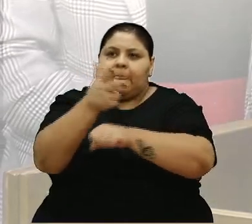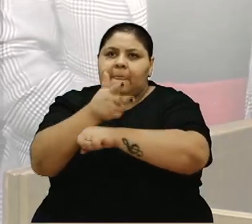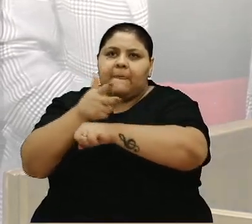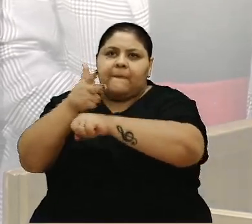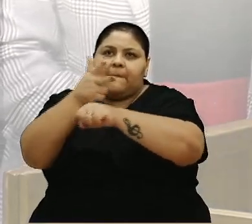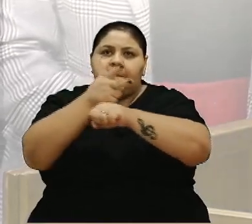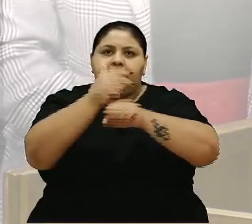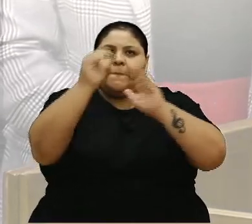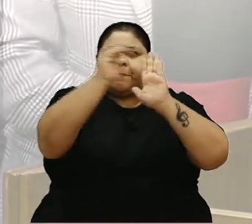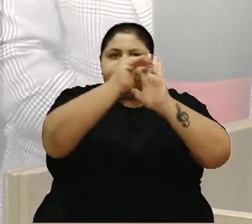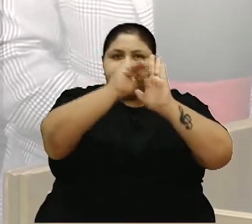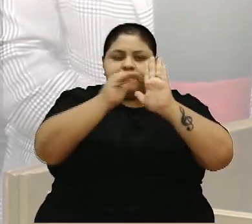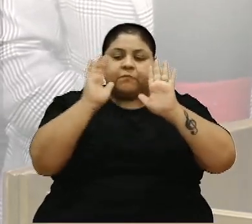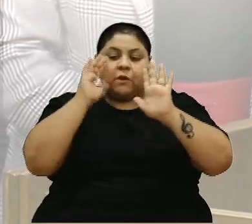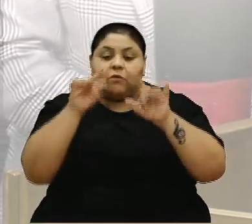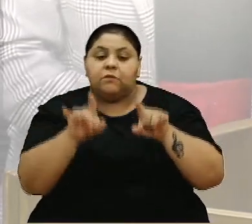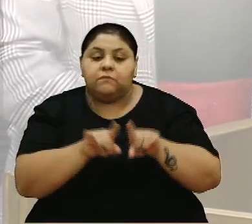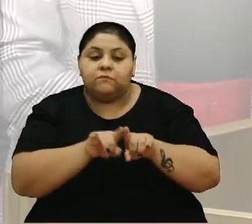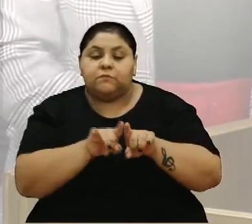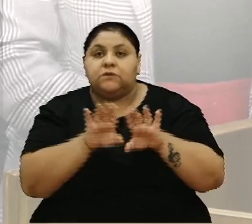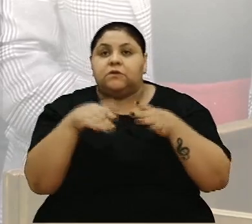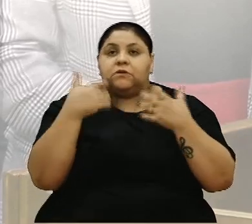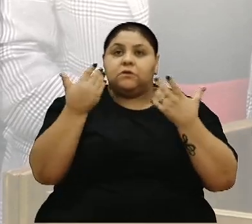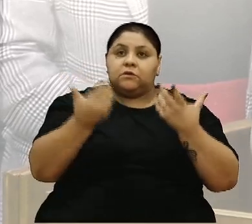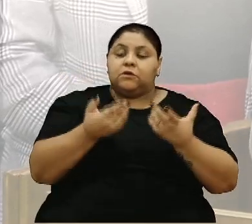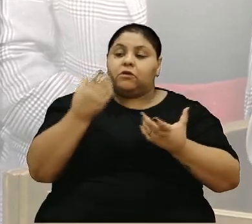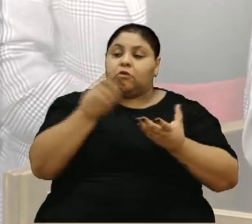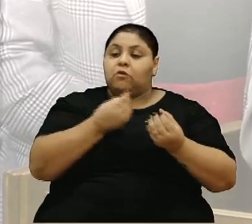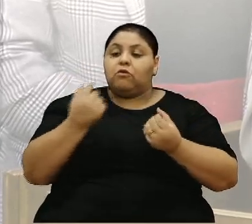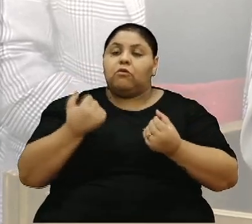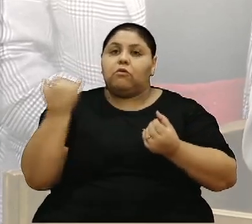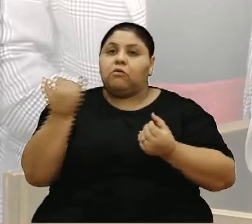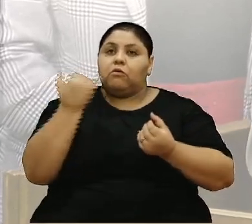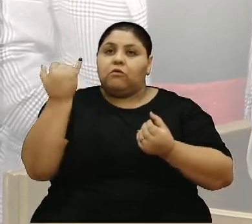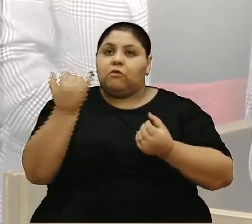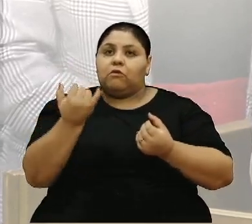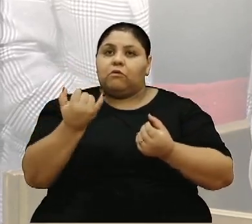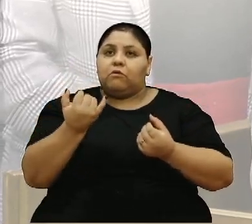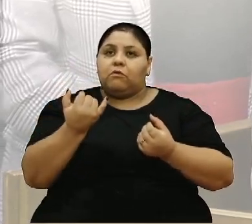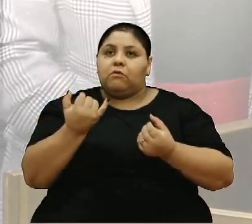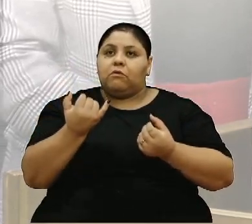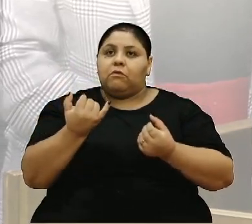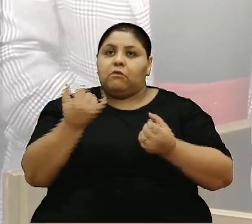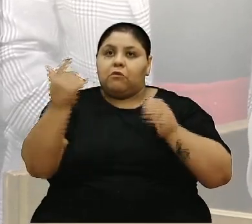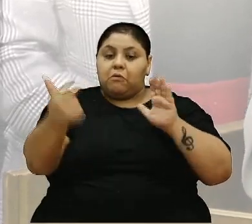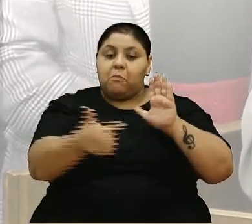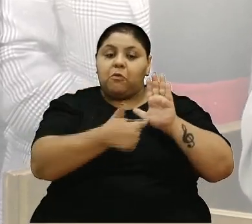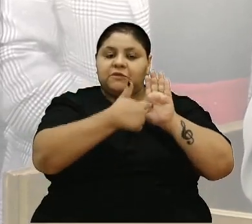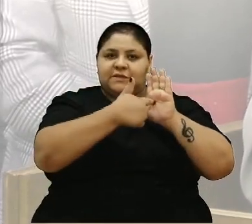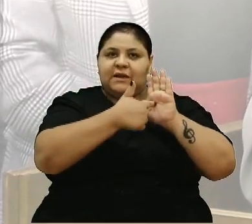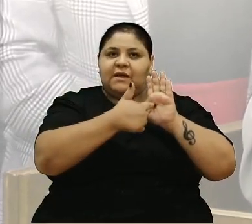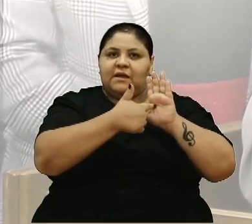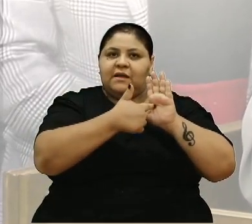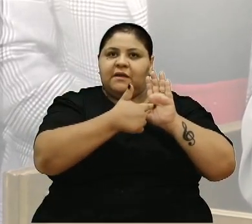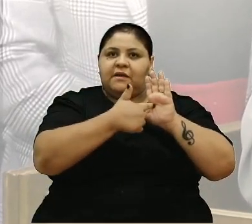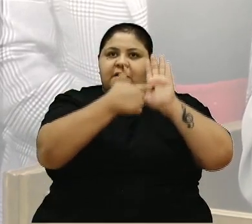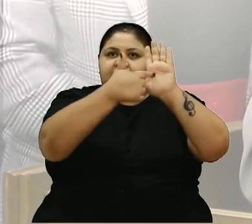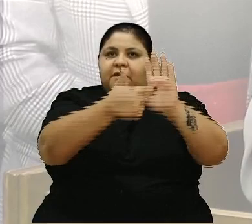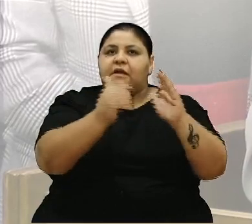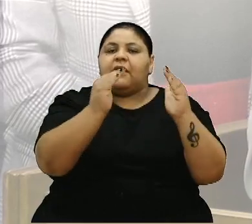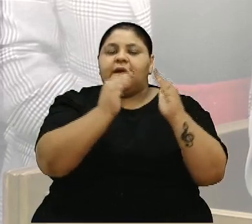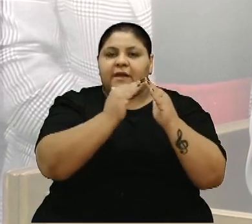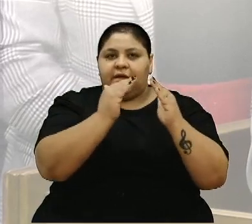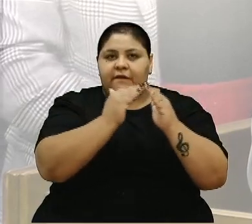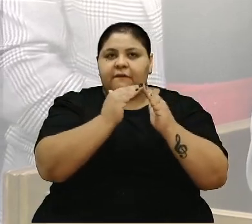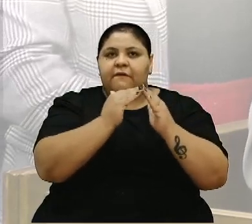programas que aconteceram lá dentro. Então, isso foi muito importante, dar uma visibilidade muito boa para a casa, que é importante, para mostrar que a casa está